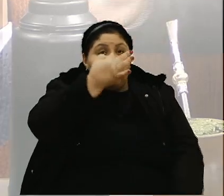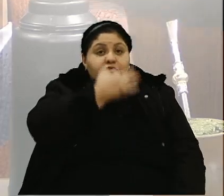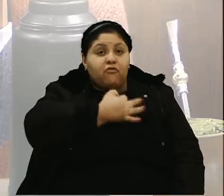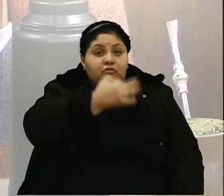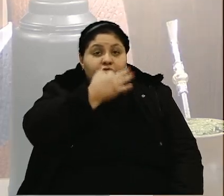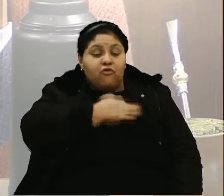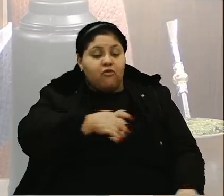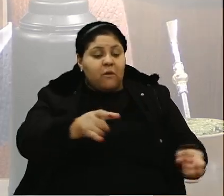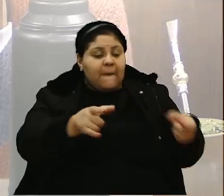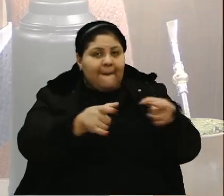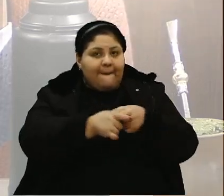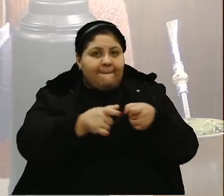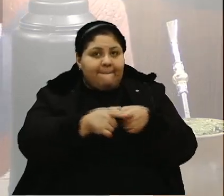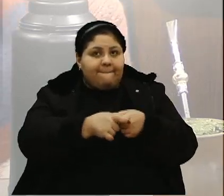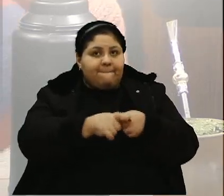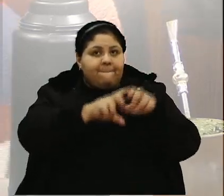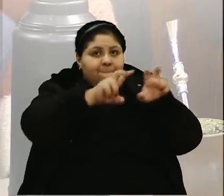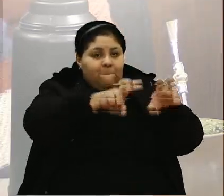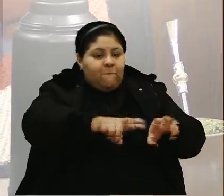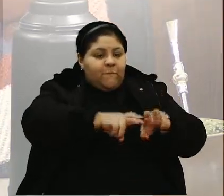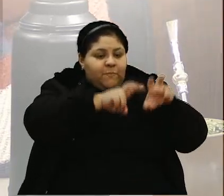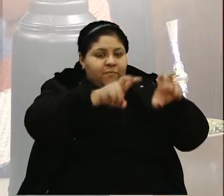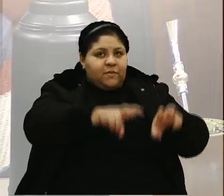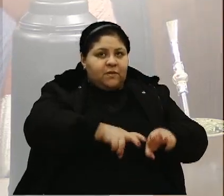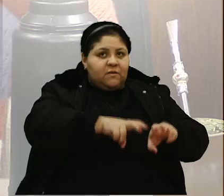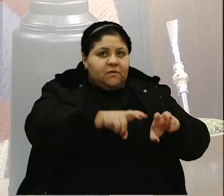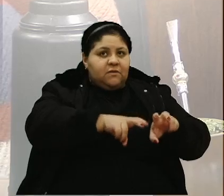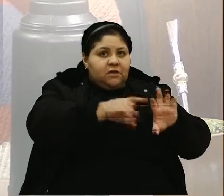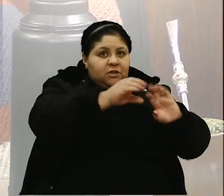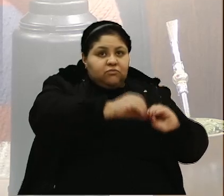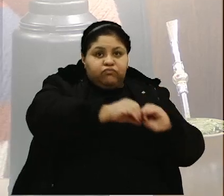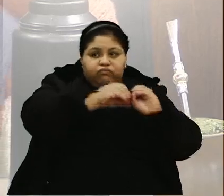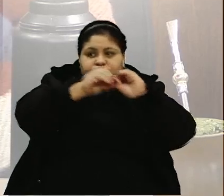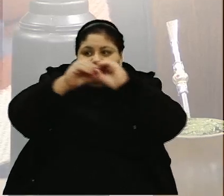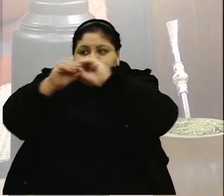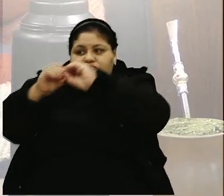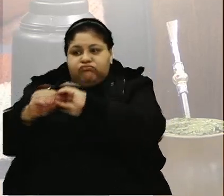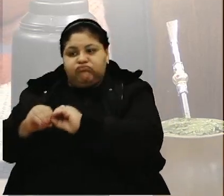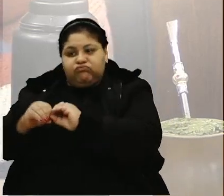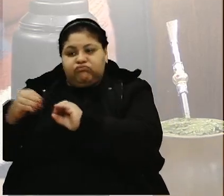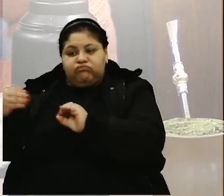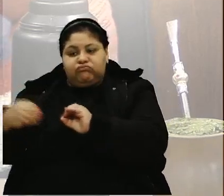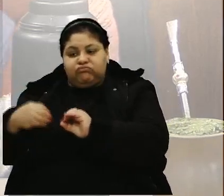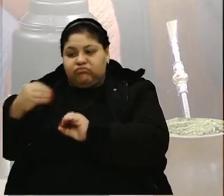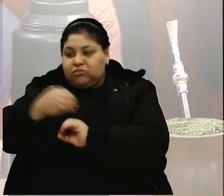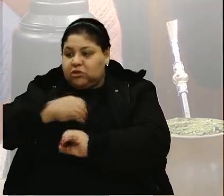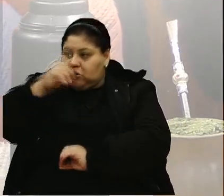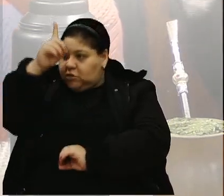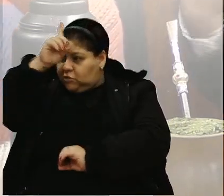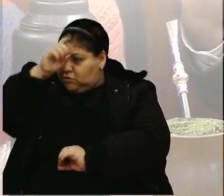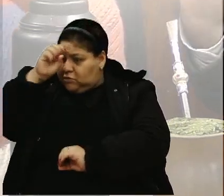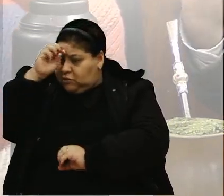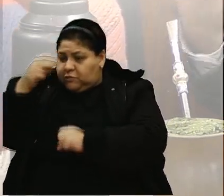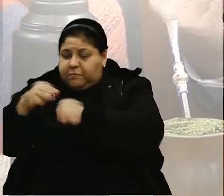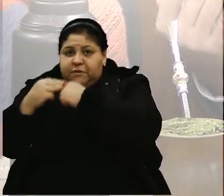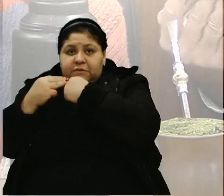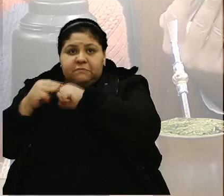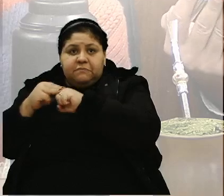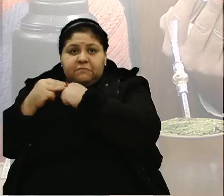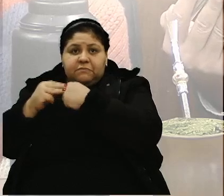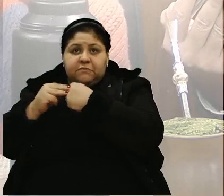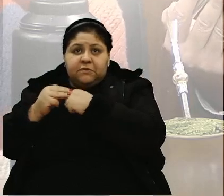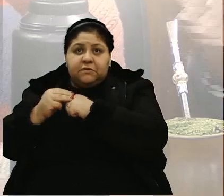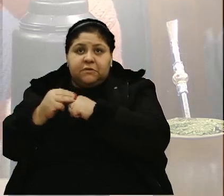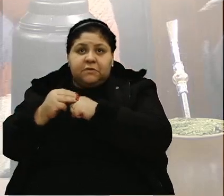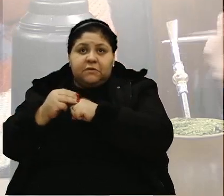distritos de Vila Seca e de Criuva, recorrem a pagar uma consulta no hospital de São Marcos, já que pra vir pra Caxias é mais